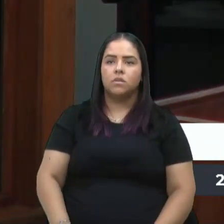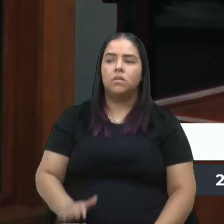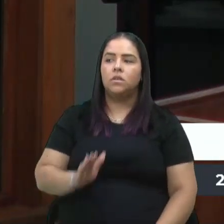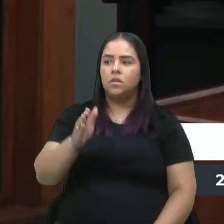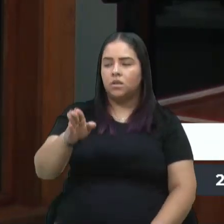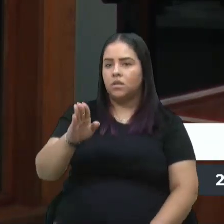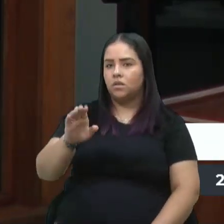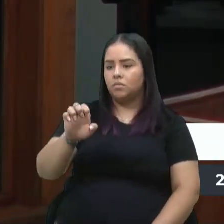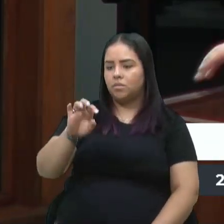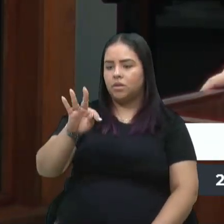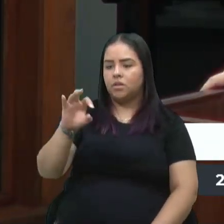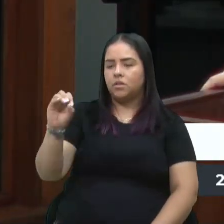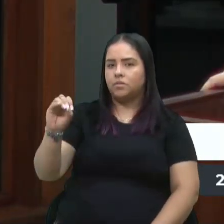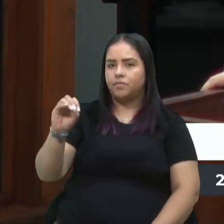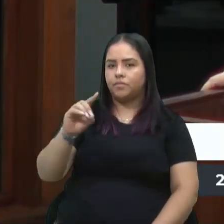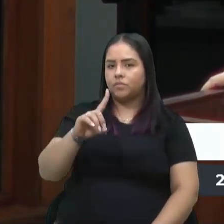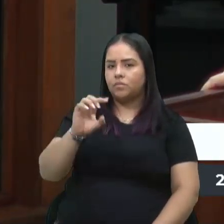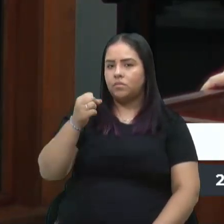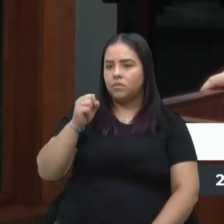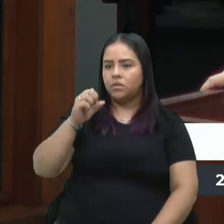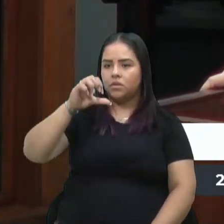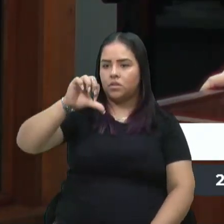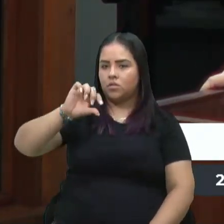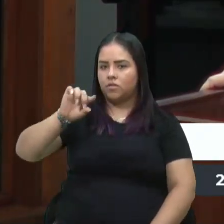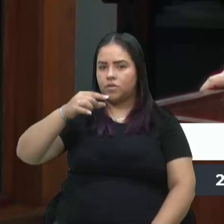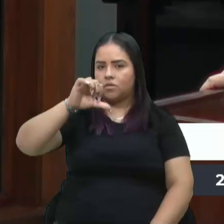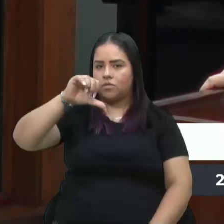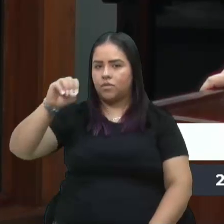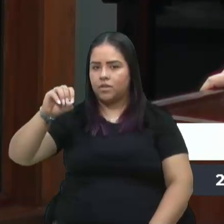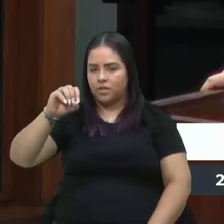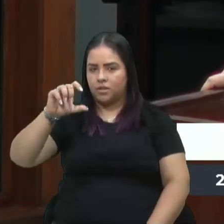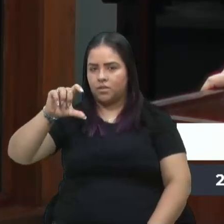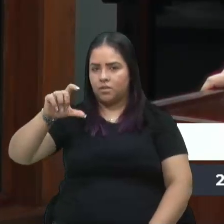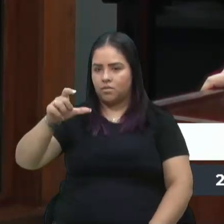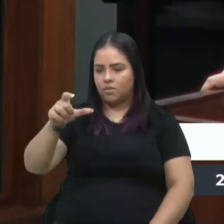no Beto Carreiro, é R 189,90 o ingresso.